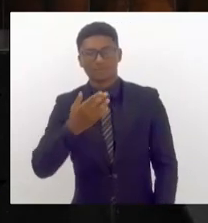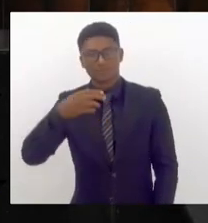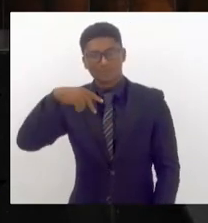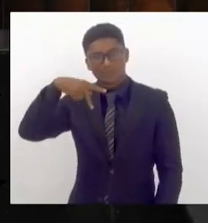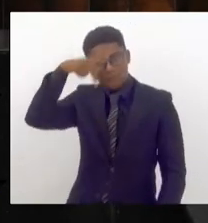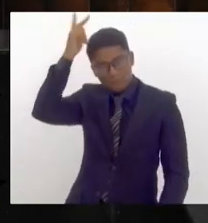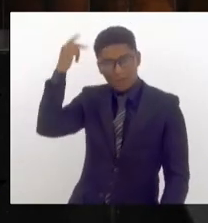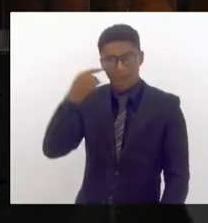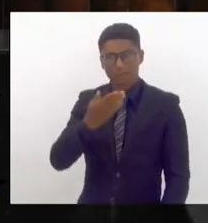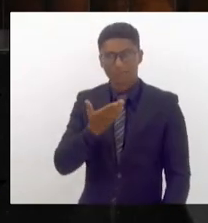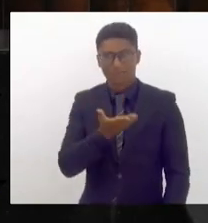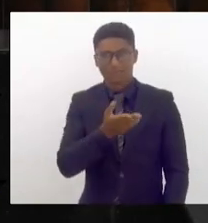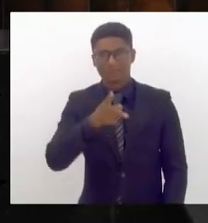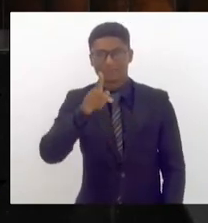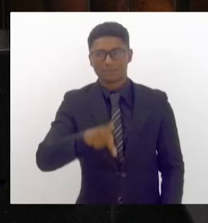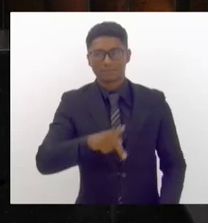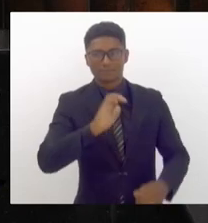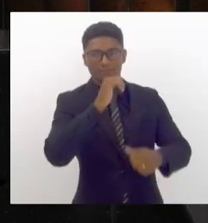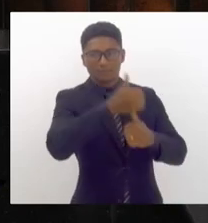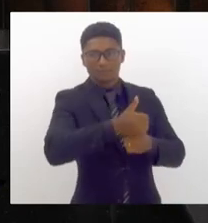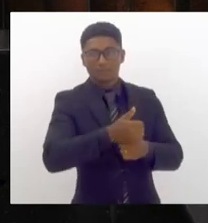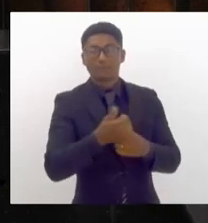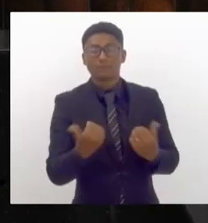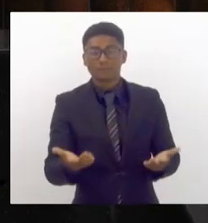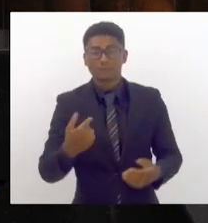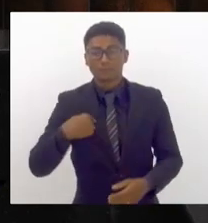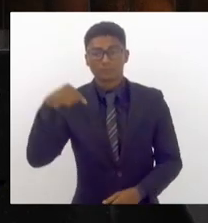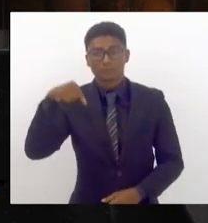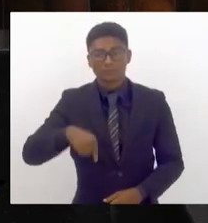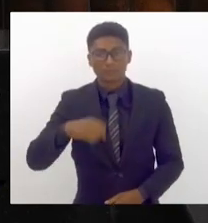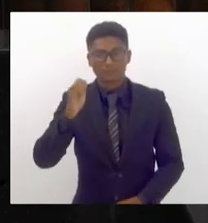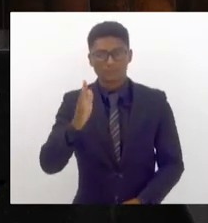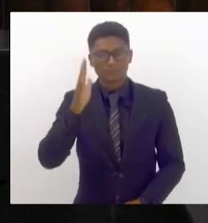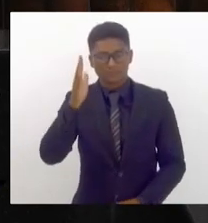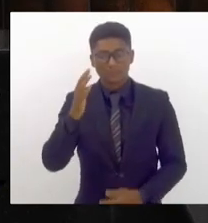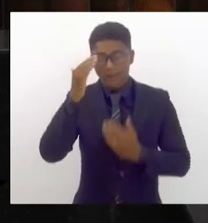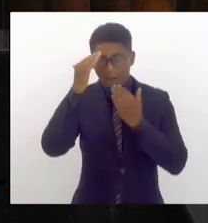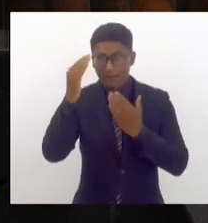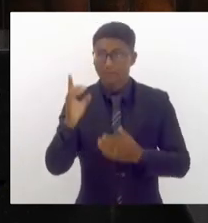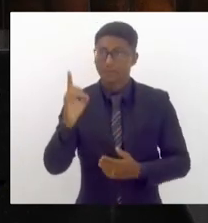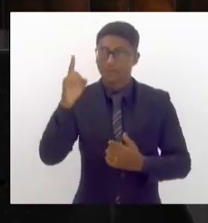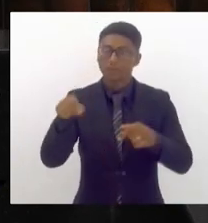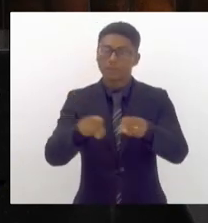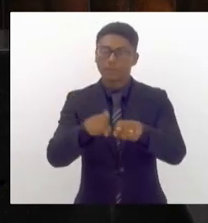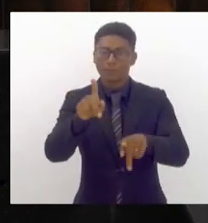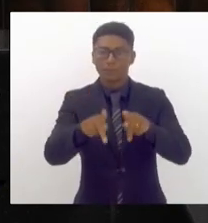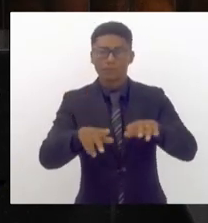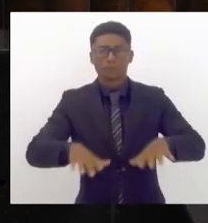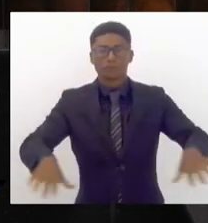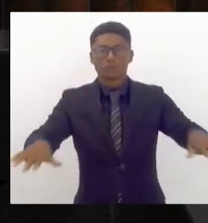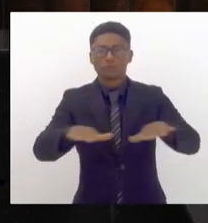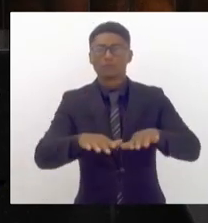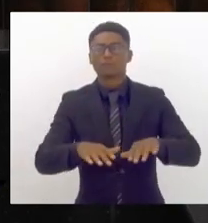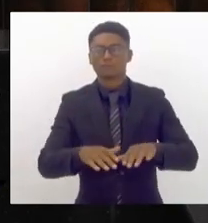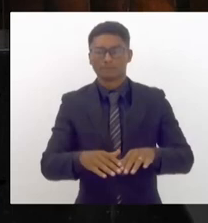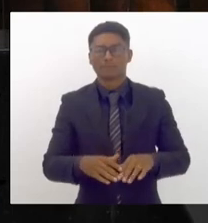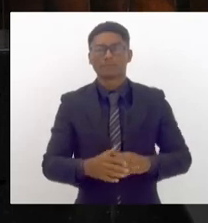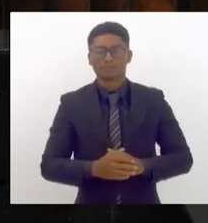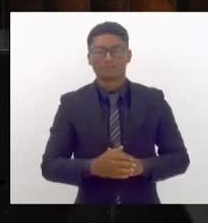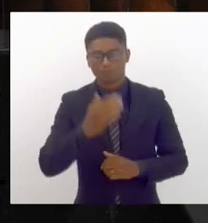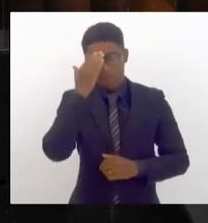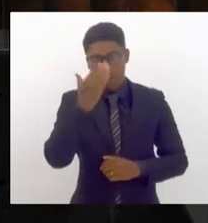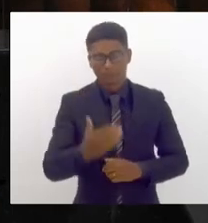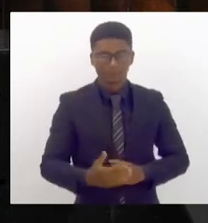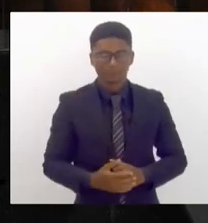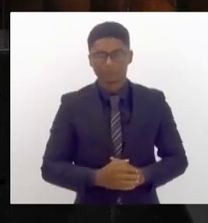presidência por esse tempo de estar aqui espanando e agradecendo a Deus e a toda a população o reconhecimento do nosso trabalho. Muito